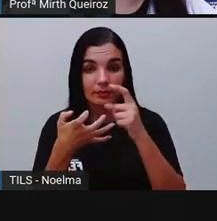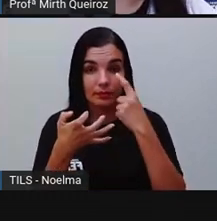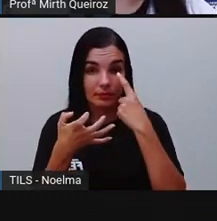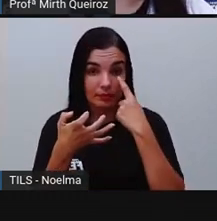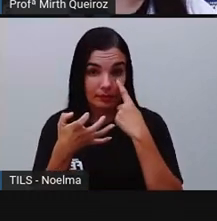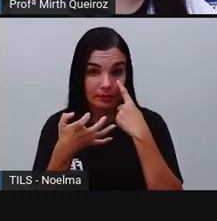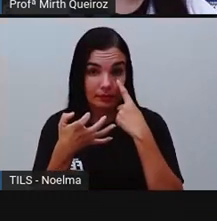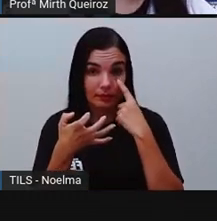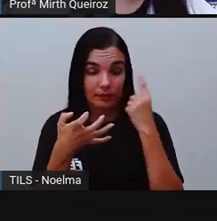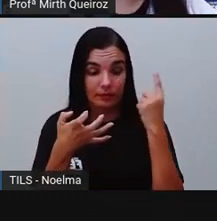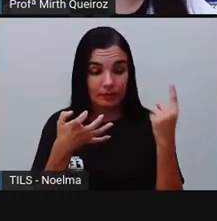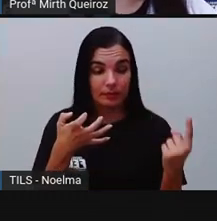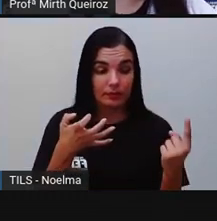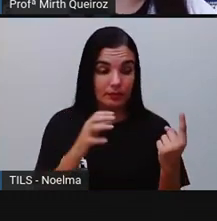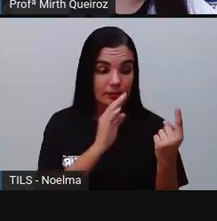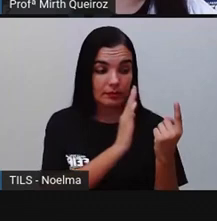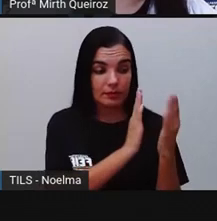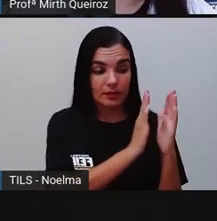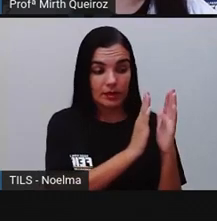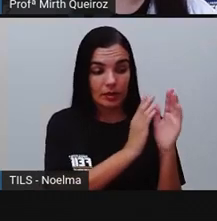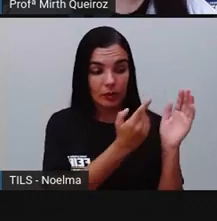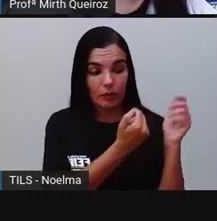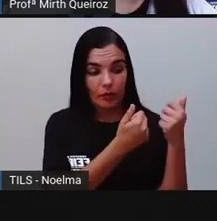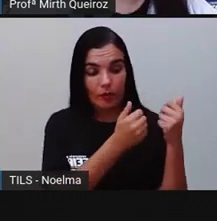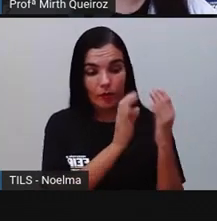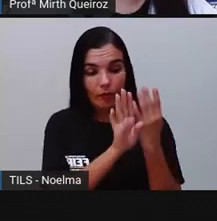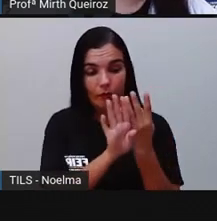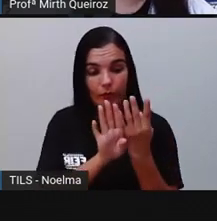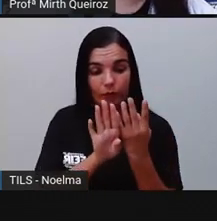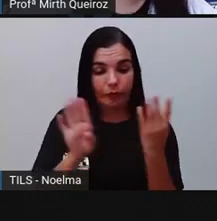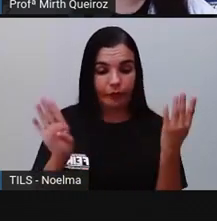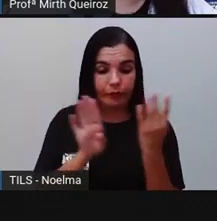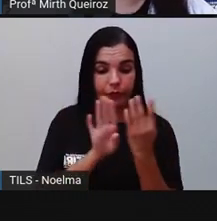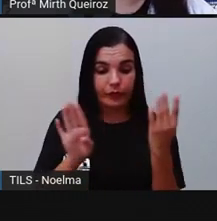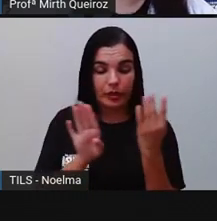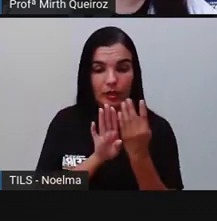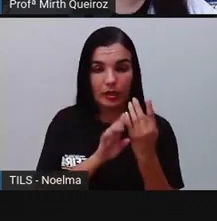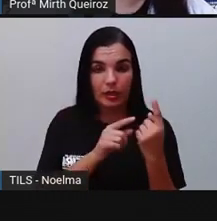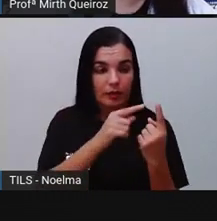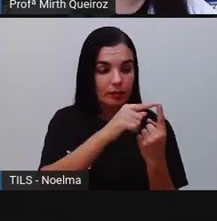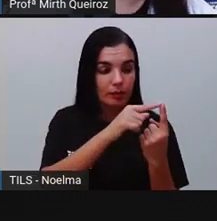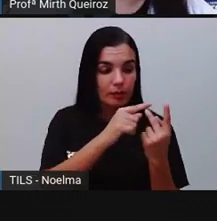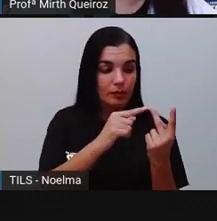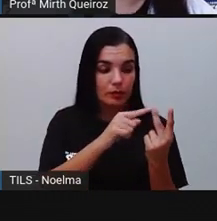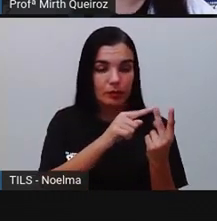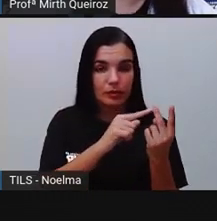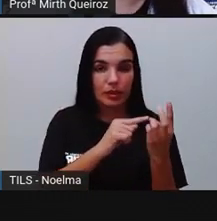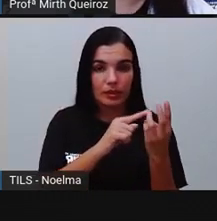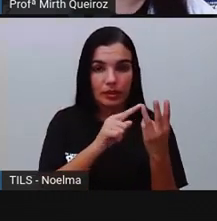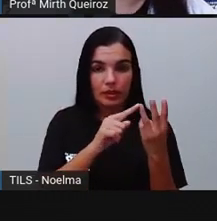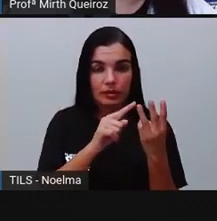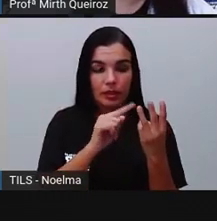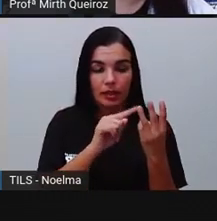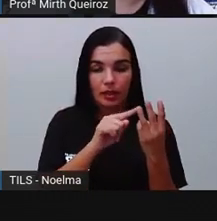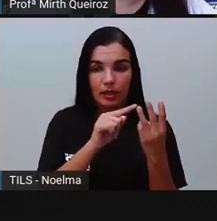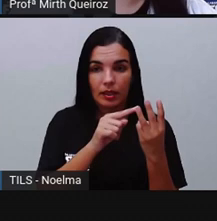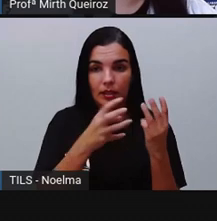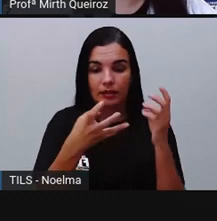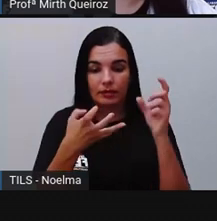filinha, a gente vai contando do final até o início da fila, né? Então, um, dois, três.